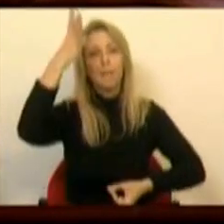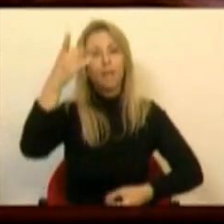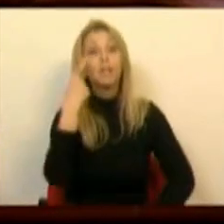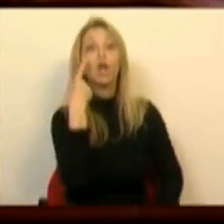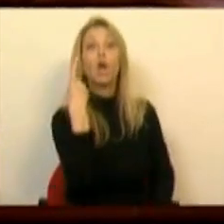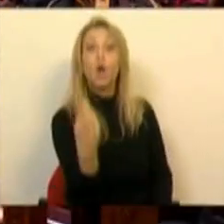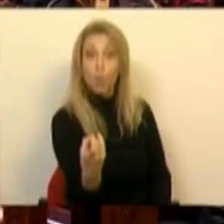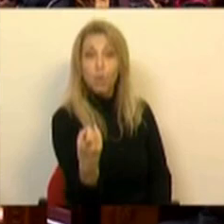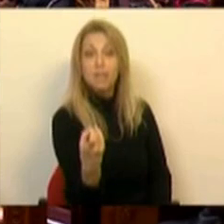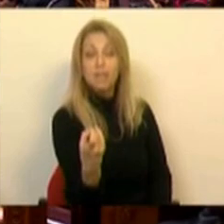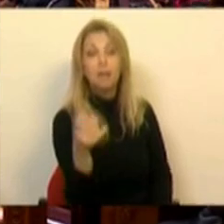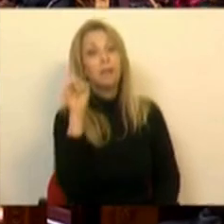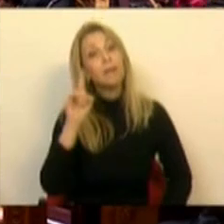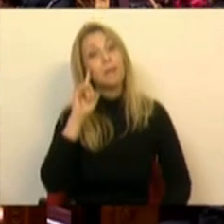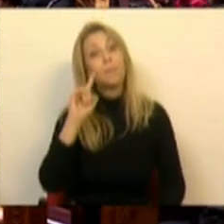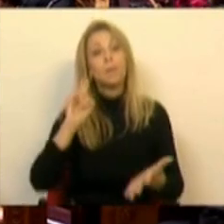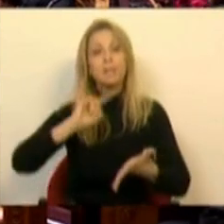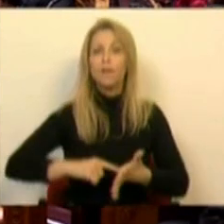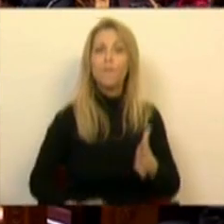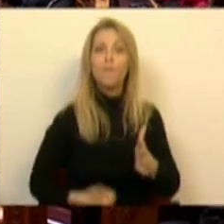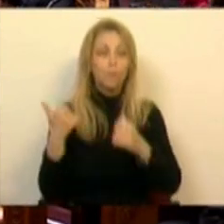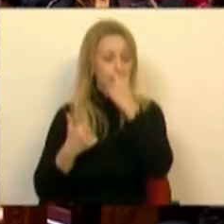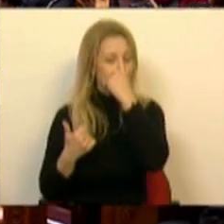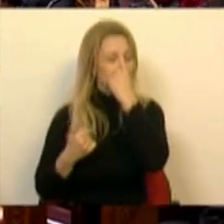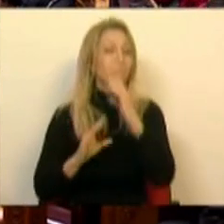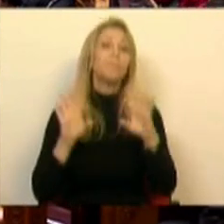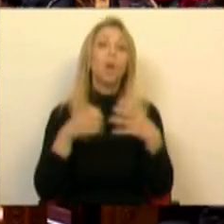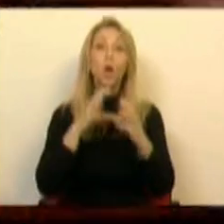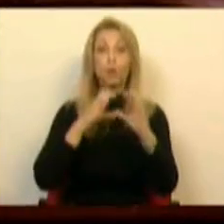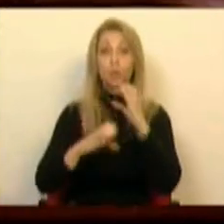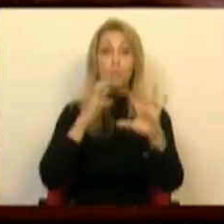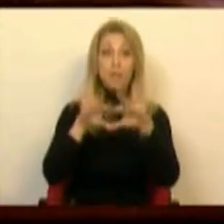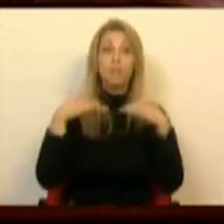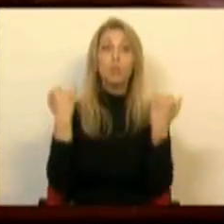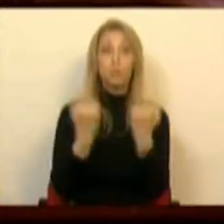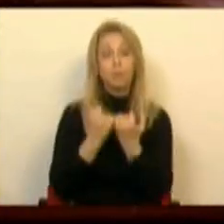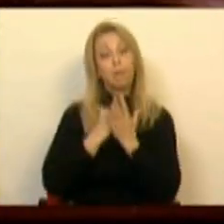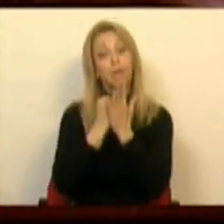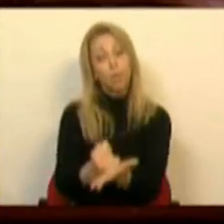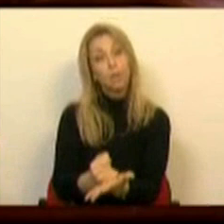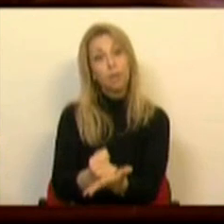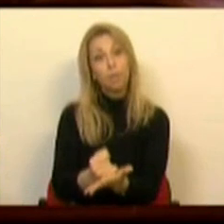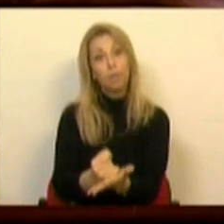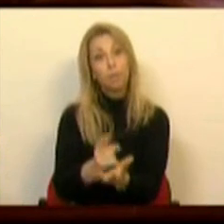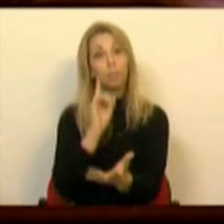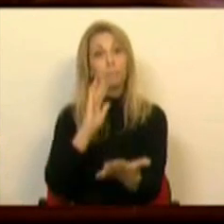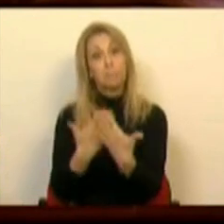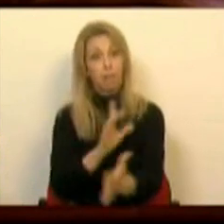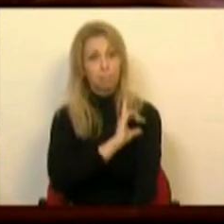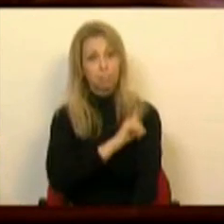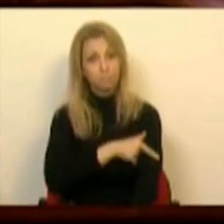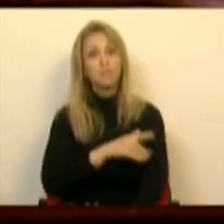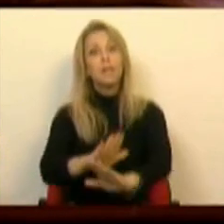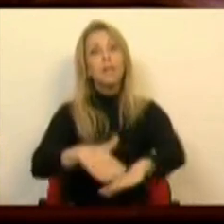reconhecer a importância fundamental destes órgãos de comunicação social, contribuindo para a sua robustez